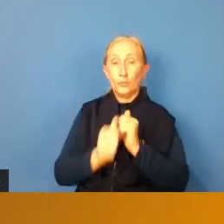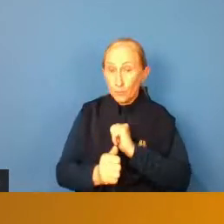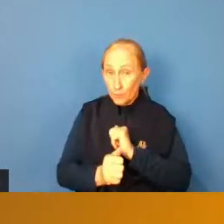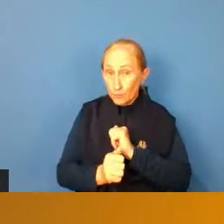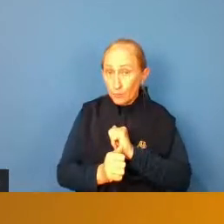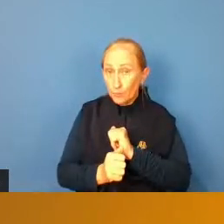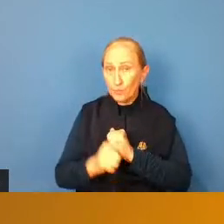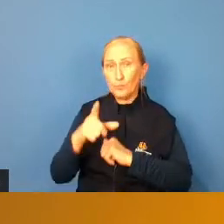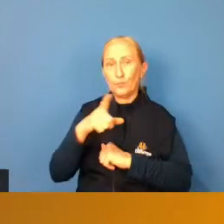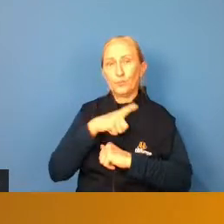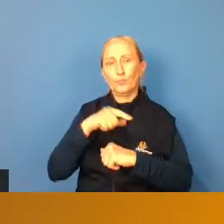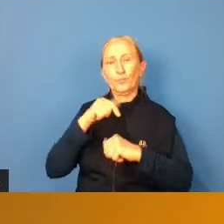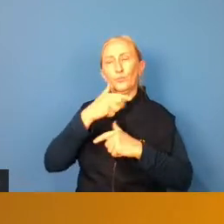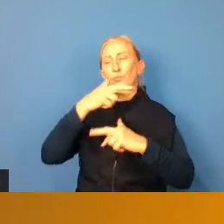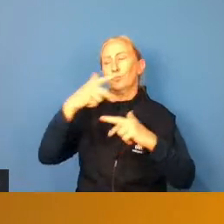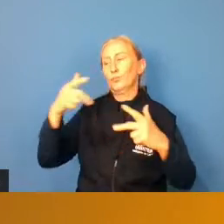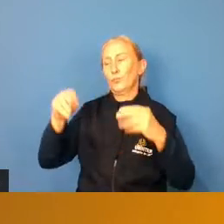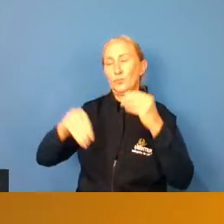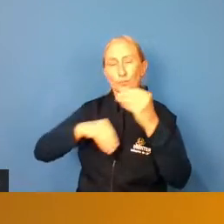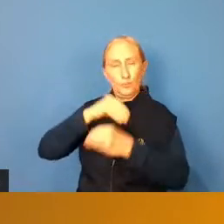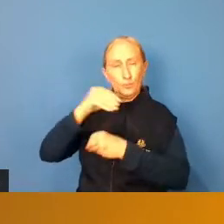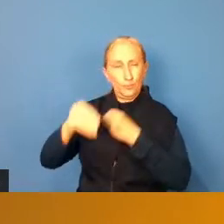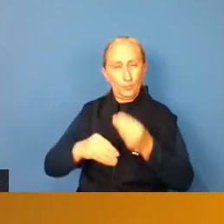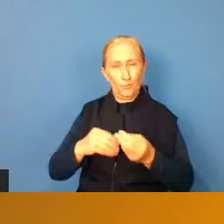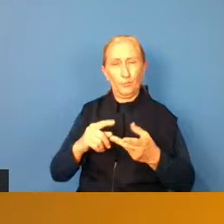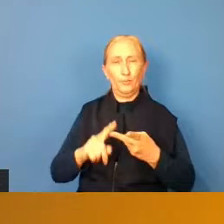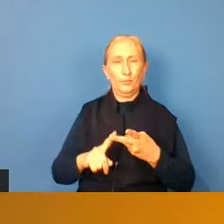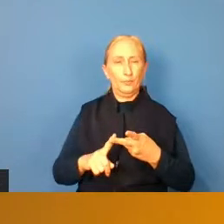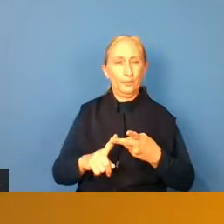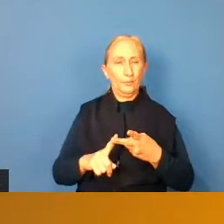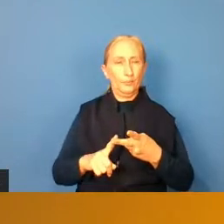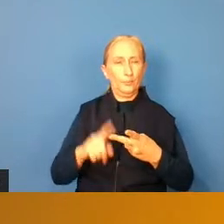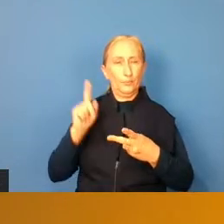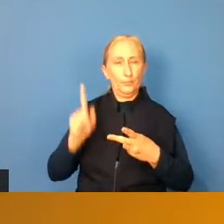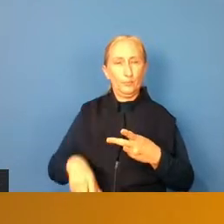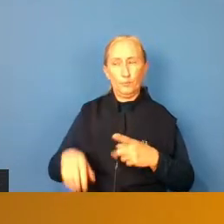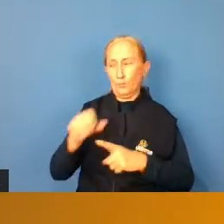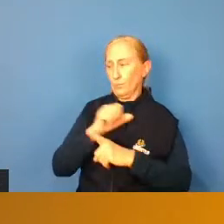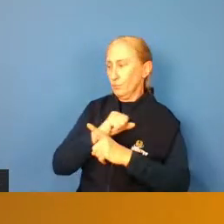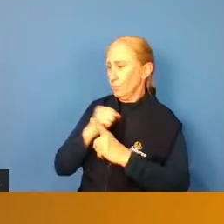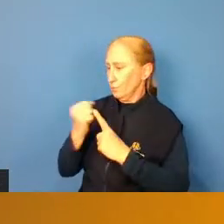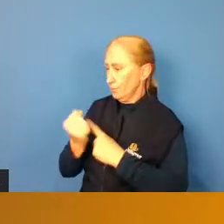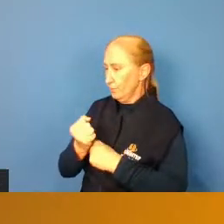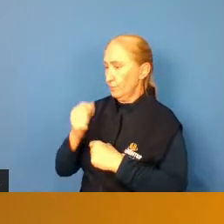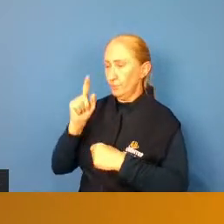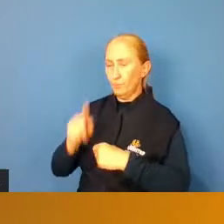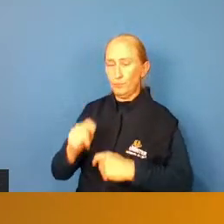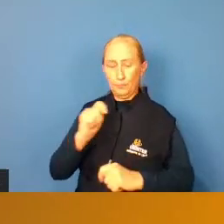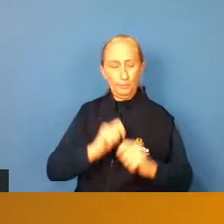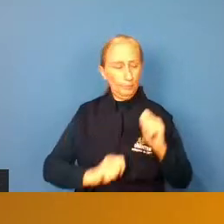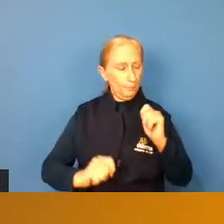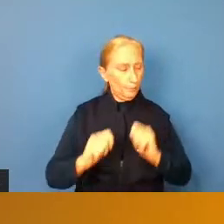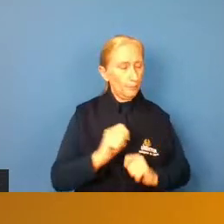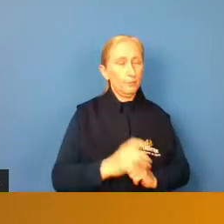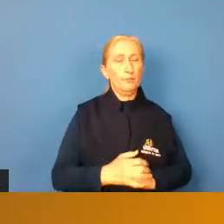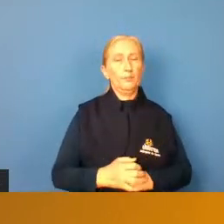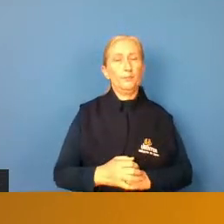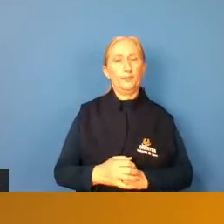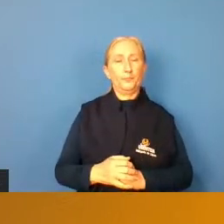e nós temos outras que envolvem o aspecto social aspecto econômico